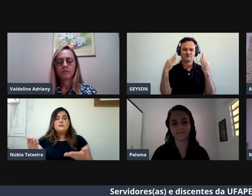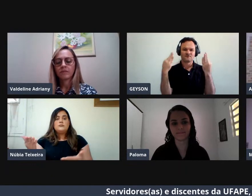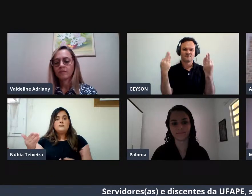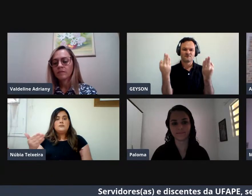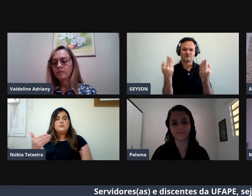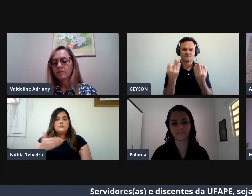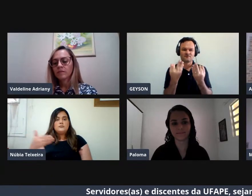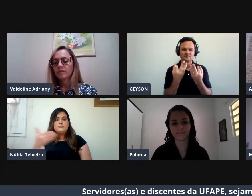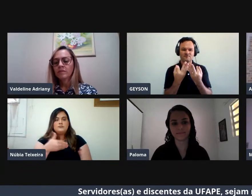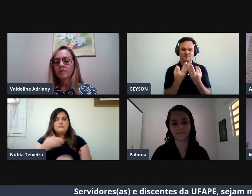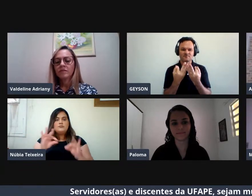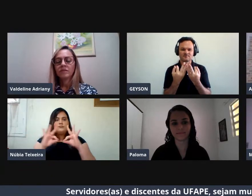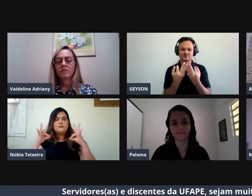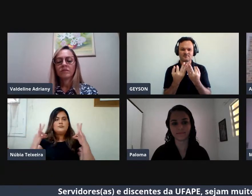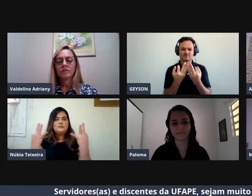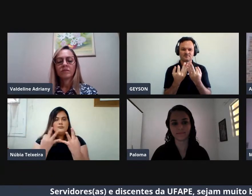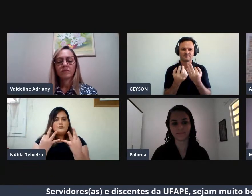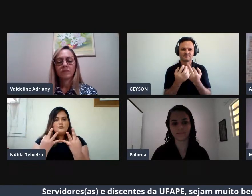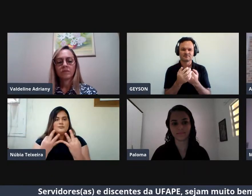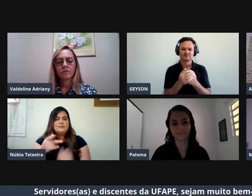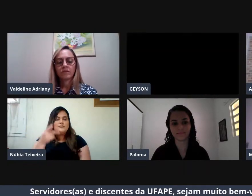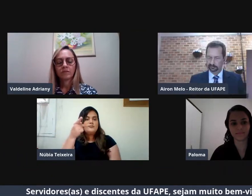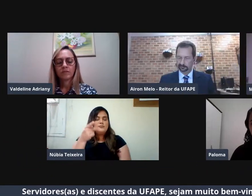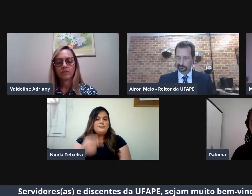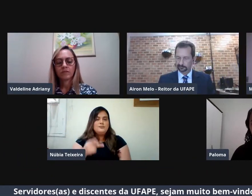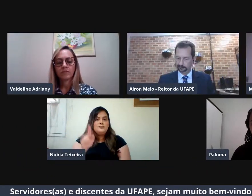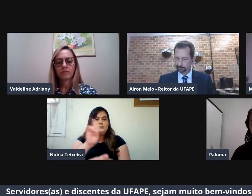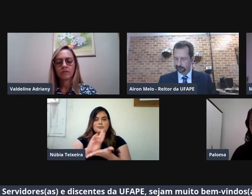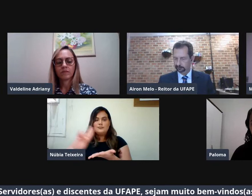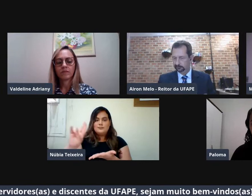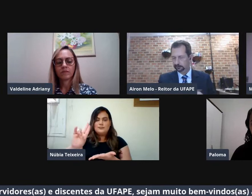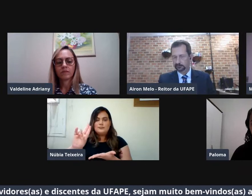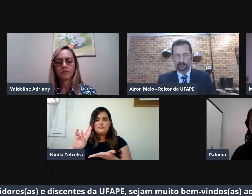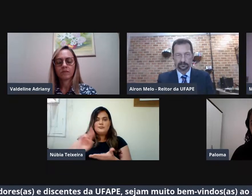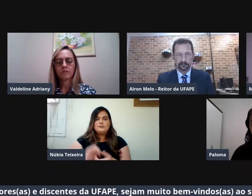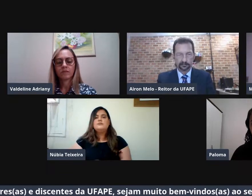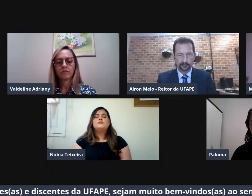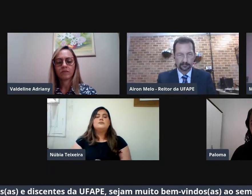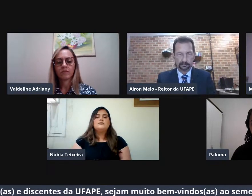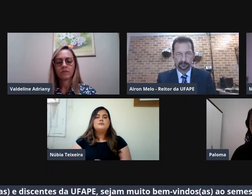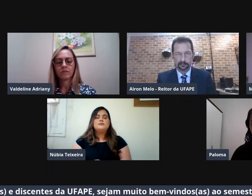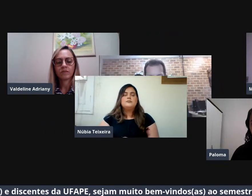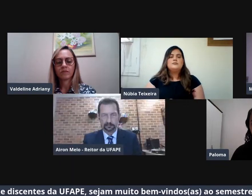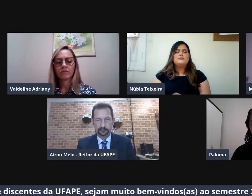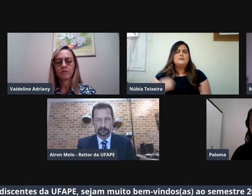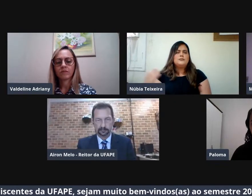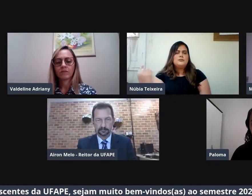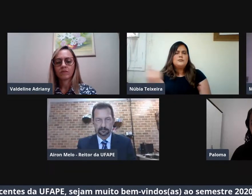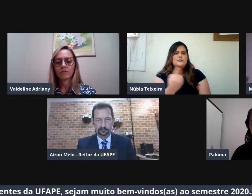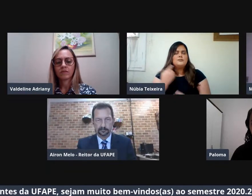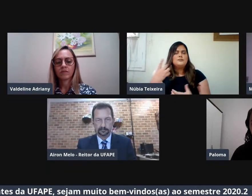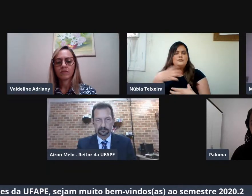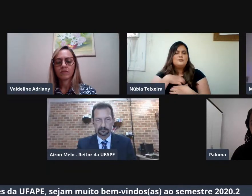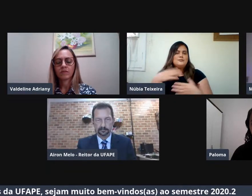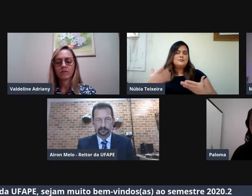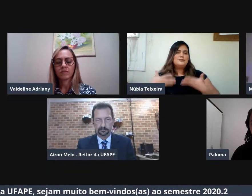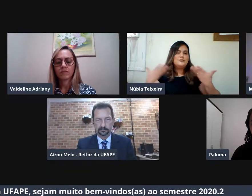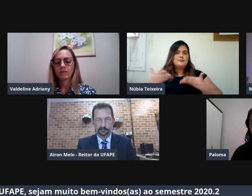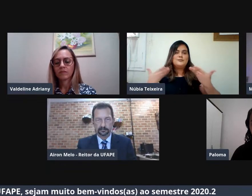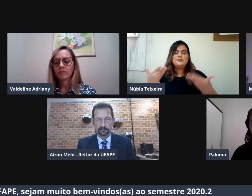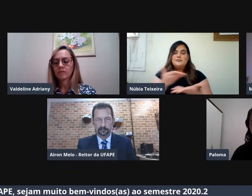Desse Dessa Universidade Então será Para a gente Uma alegria Muito grande Ter você aqui Conosco Vocês vão perceber